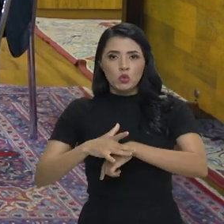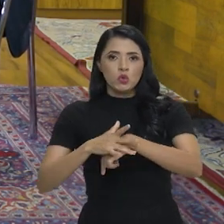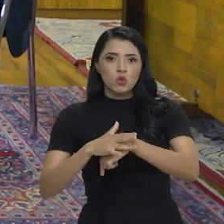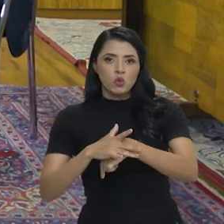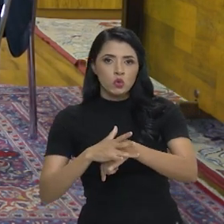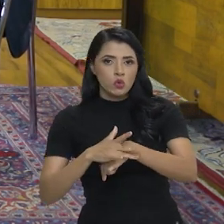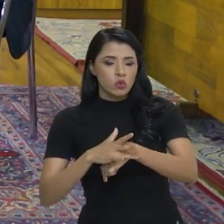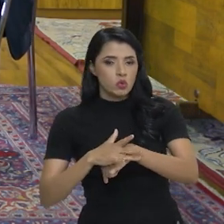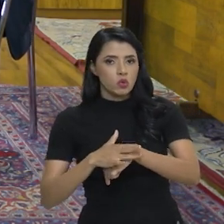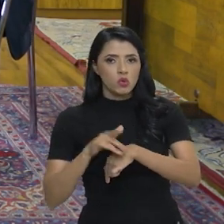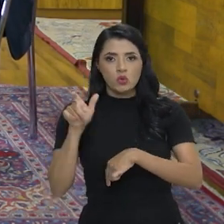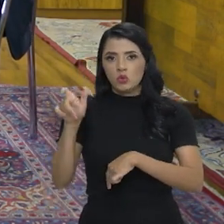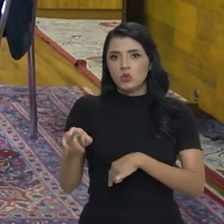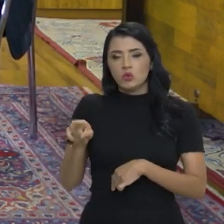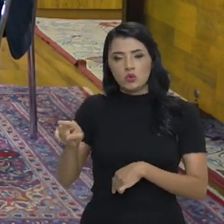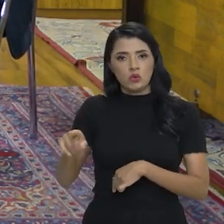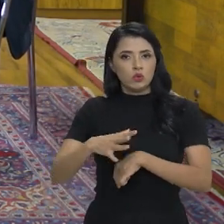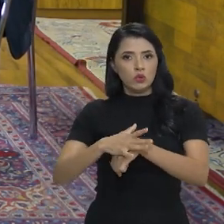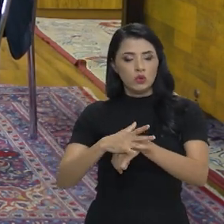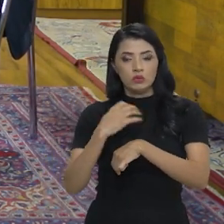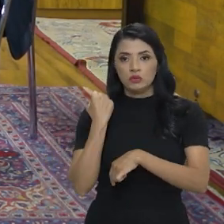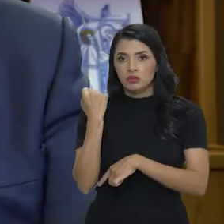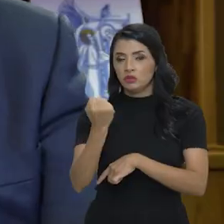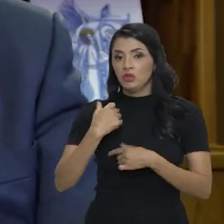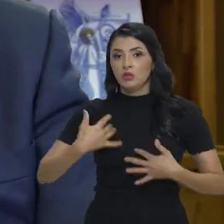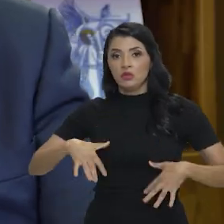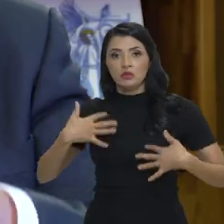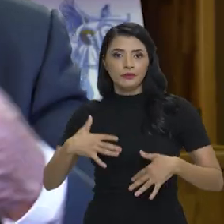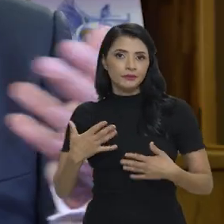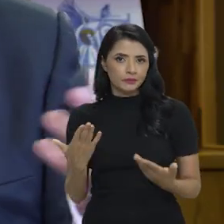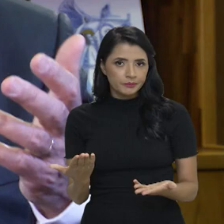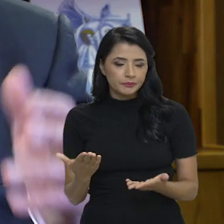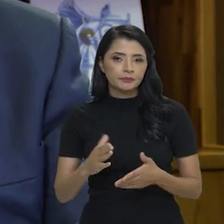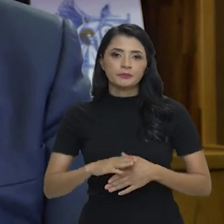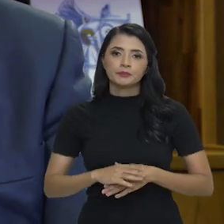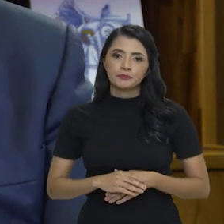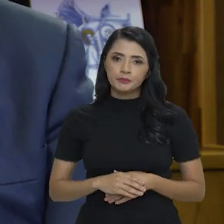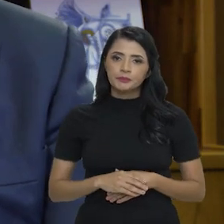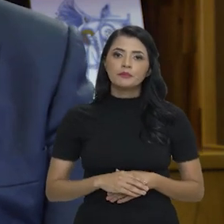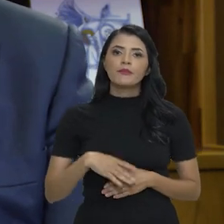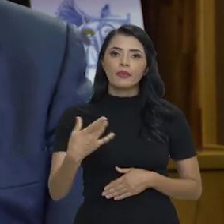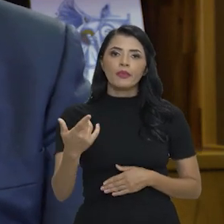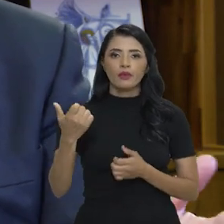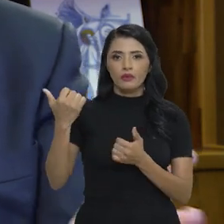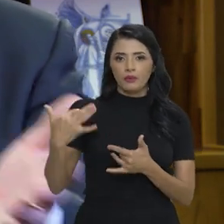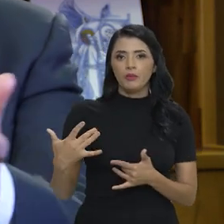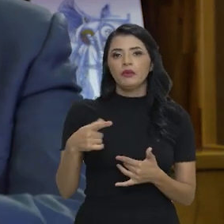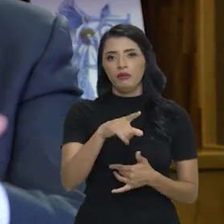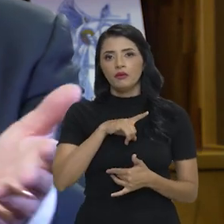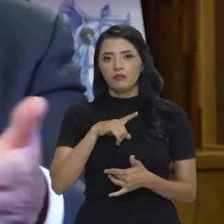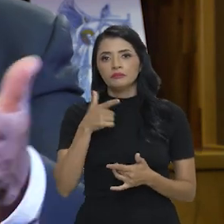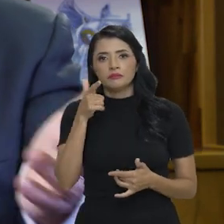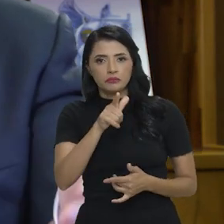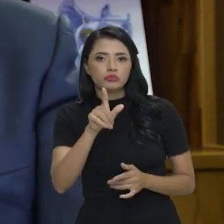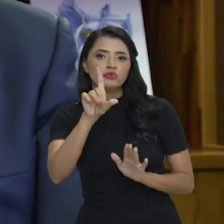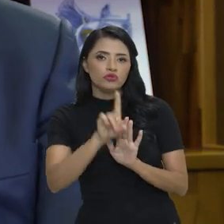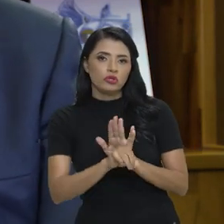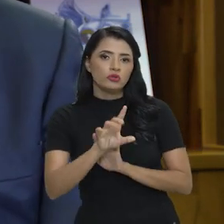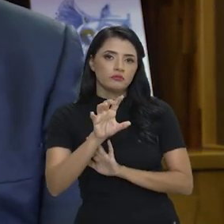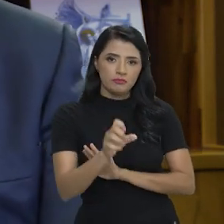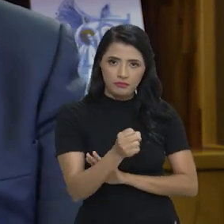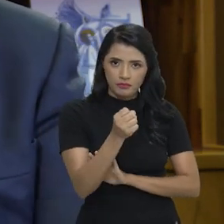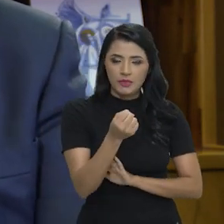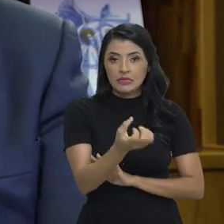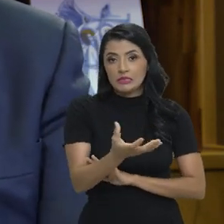pessoa tem uma doença, uma gravidade, enfim, que vai justificar a situação, ele tem